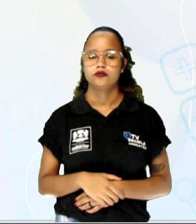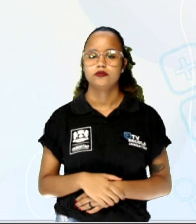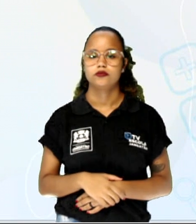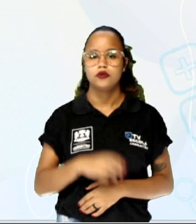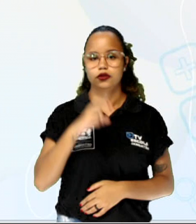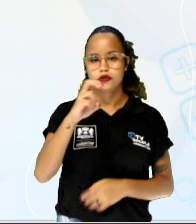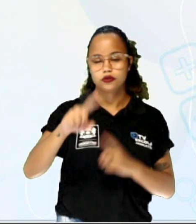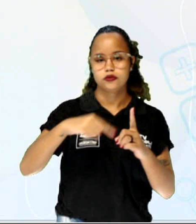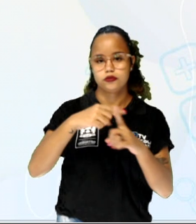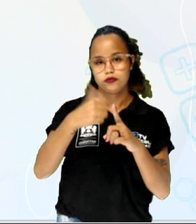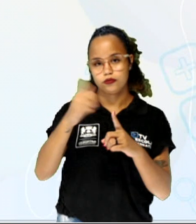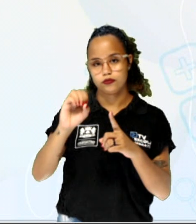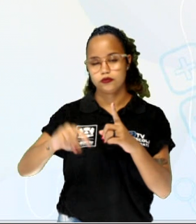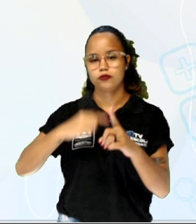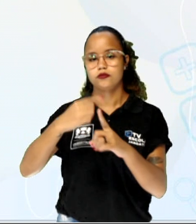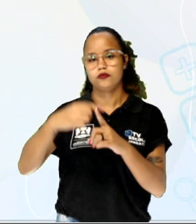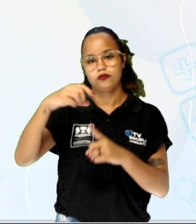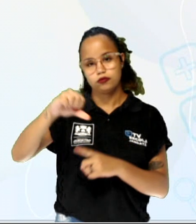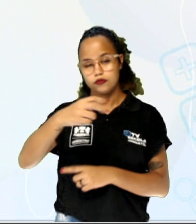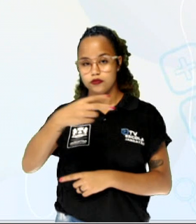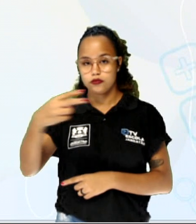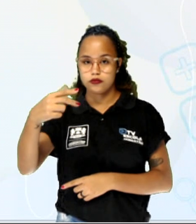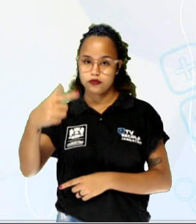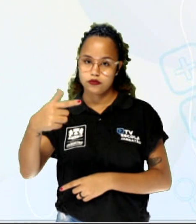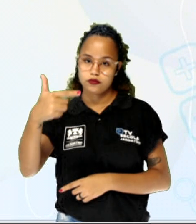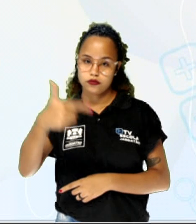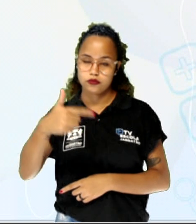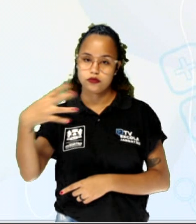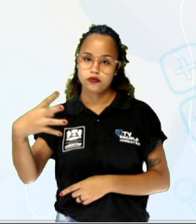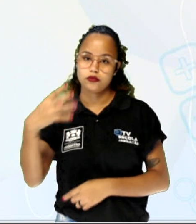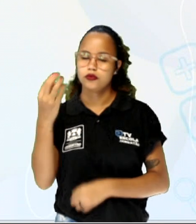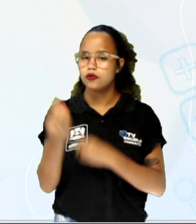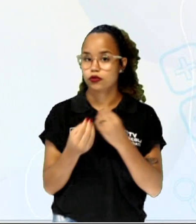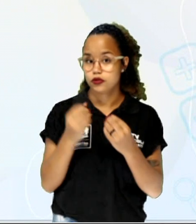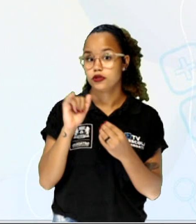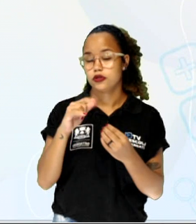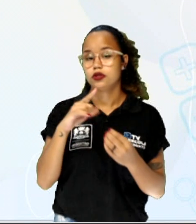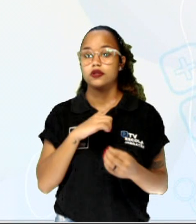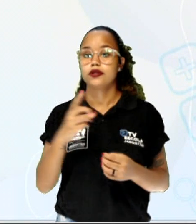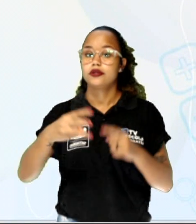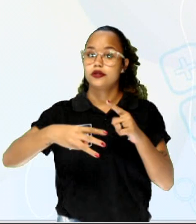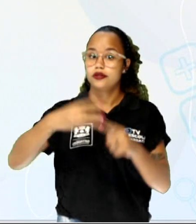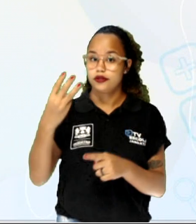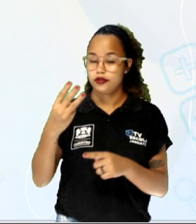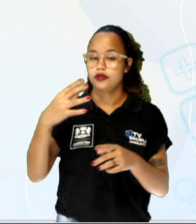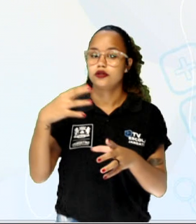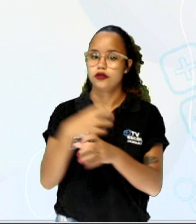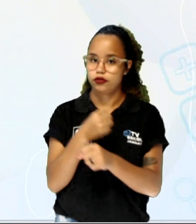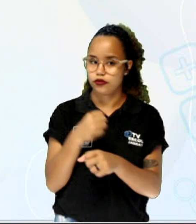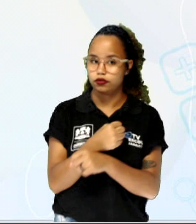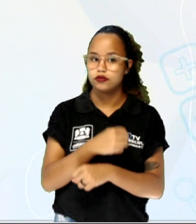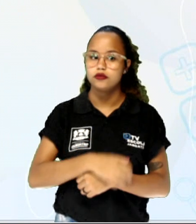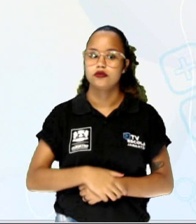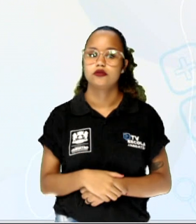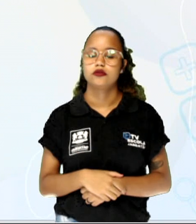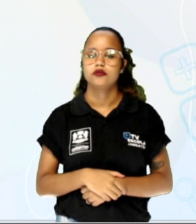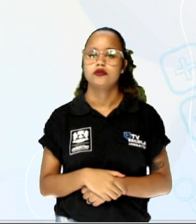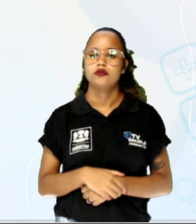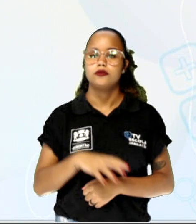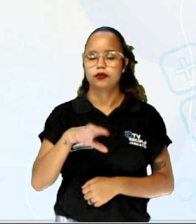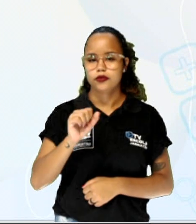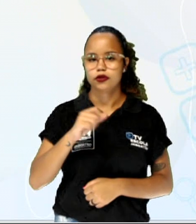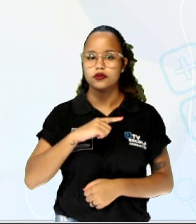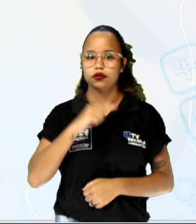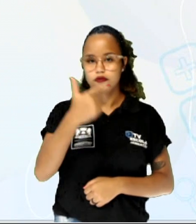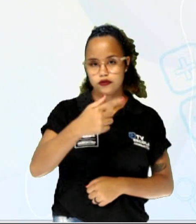eu faço 5 mais 10 mais 9 igual a 24. E como foram 3 notas que ela fez, que ela tirou, eu vou pegar o resultado